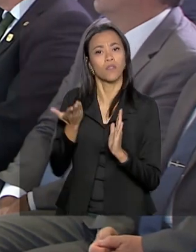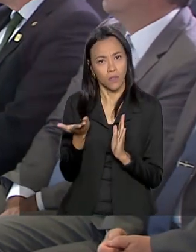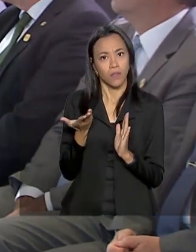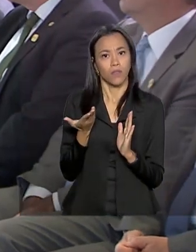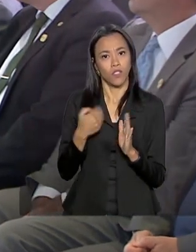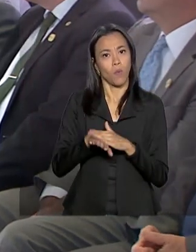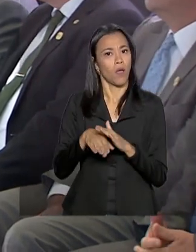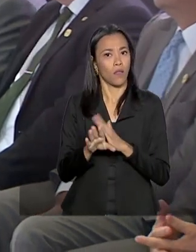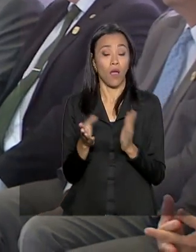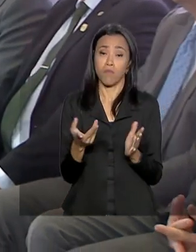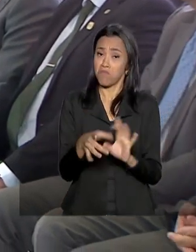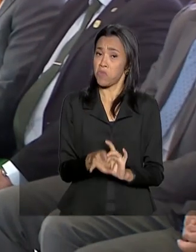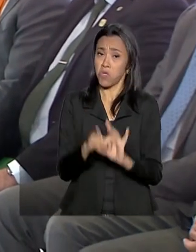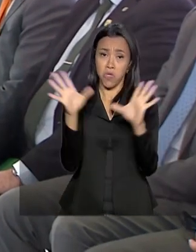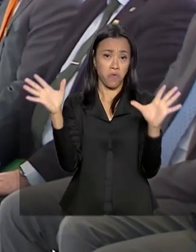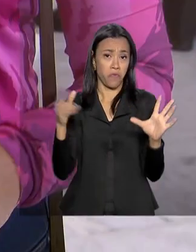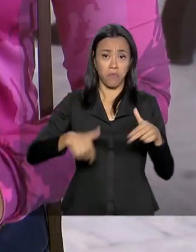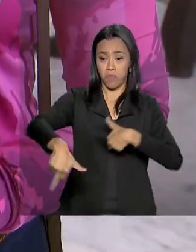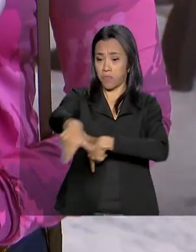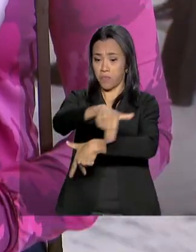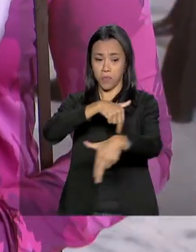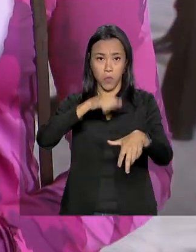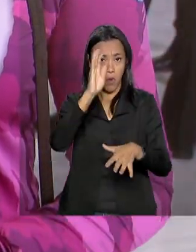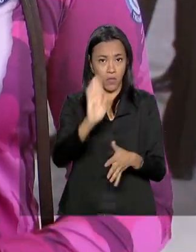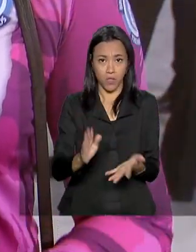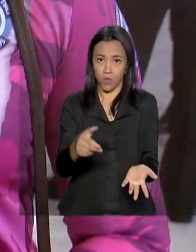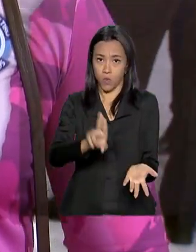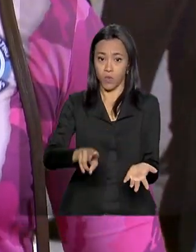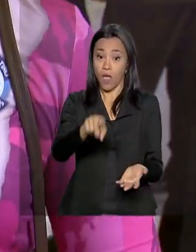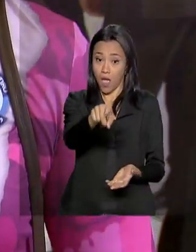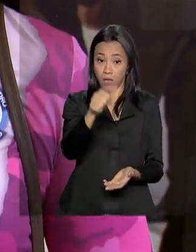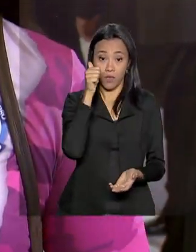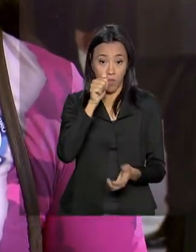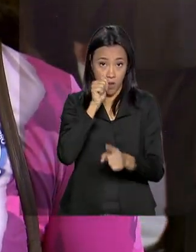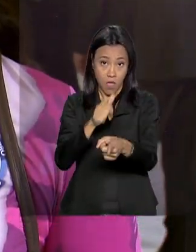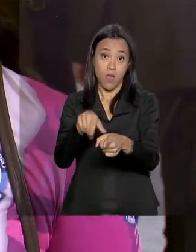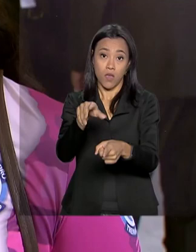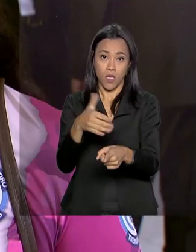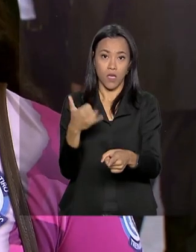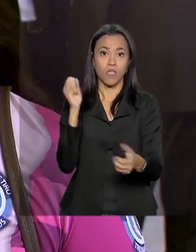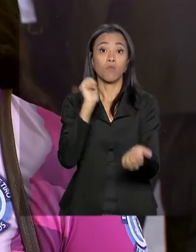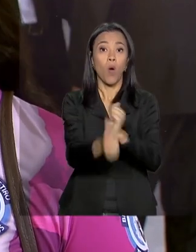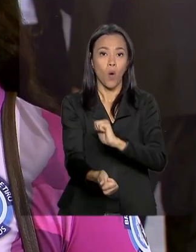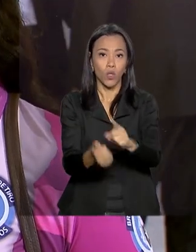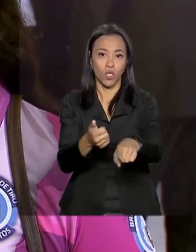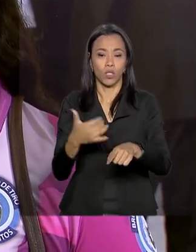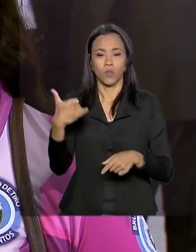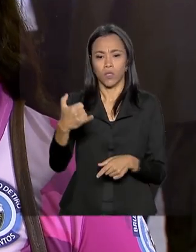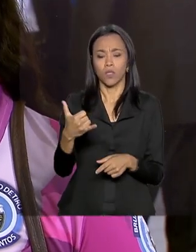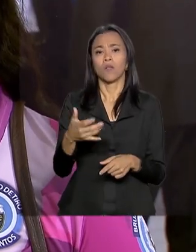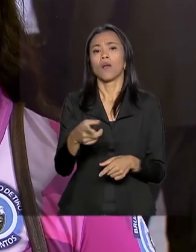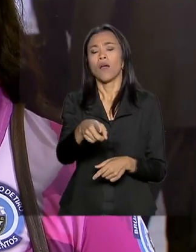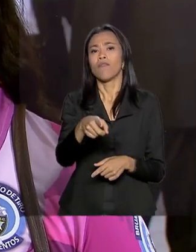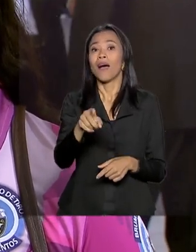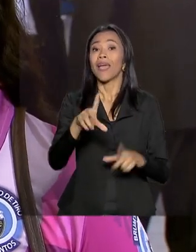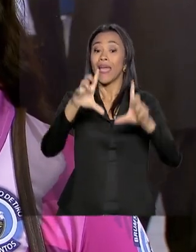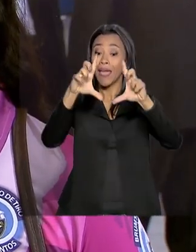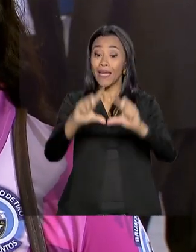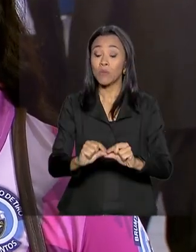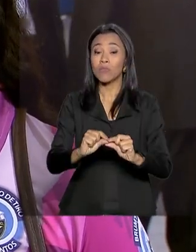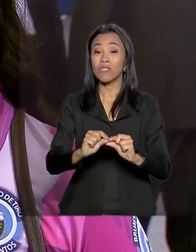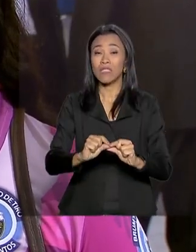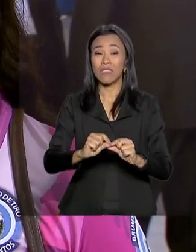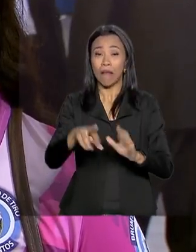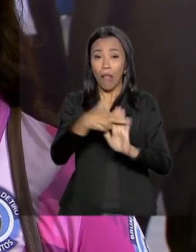transitar livremente no Brasil. Para essa praticante de tiro esportivo, o decreto vai ajudar a reduzir a burocracia e